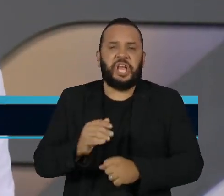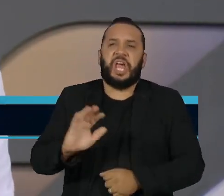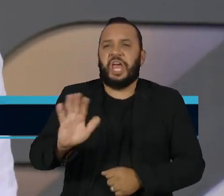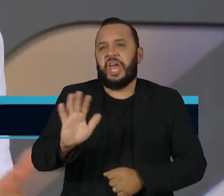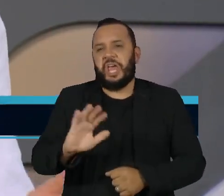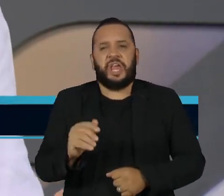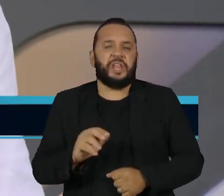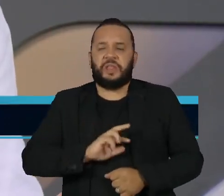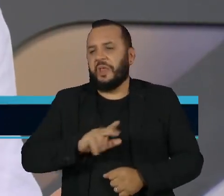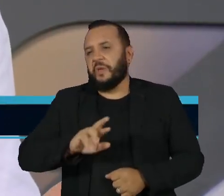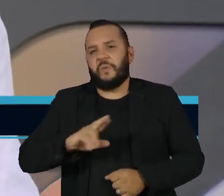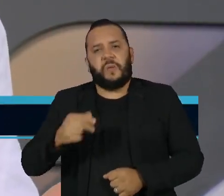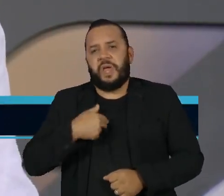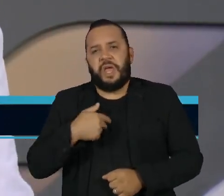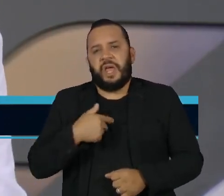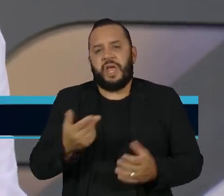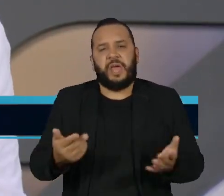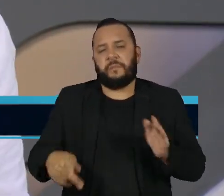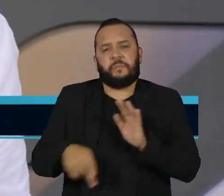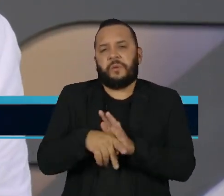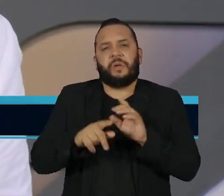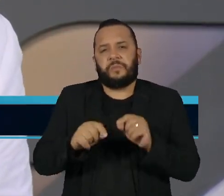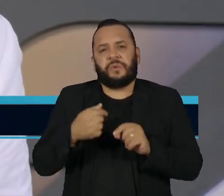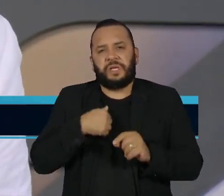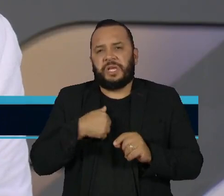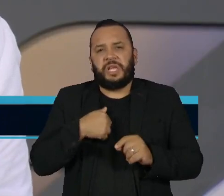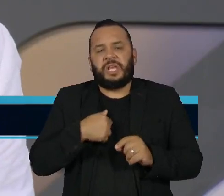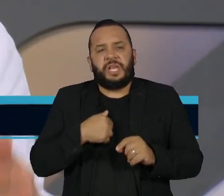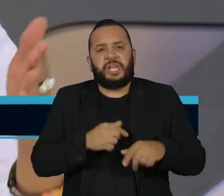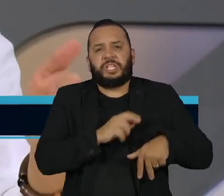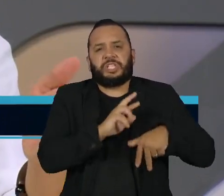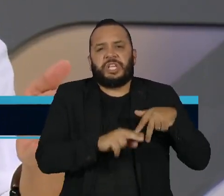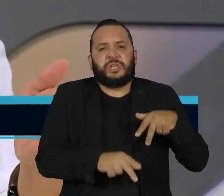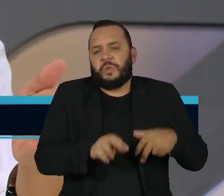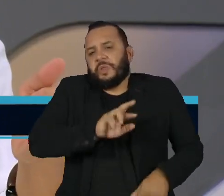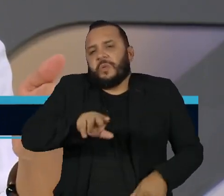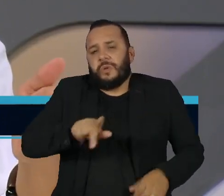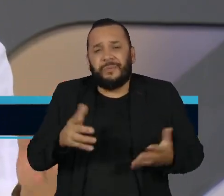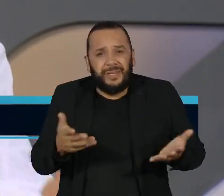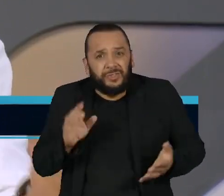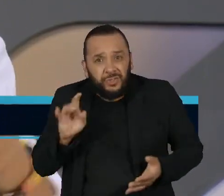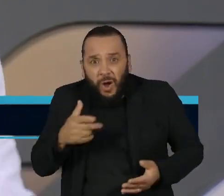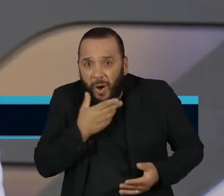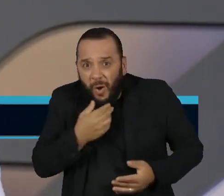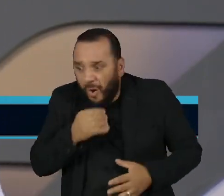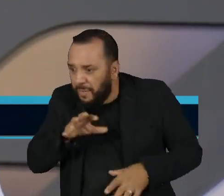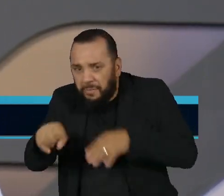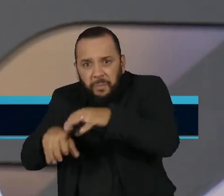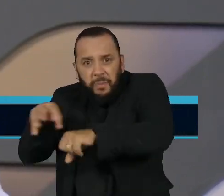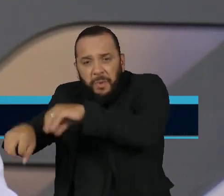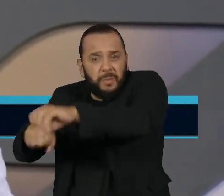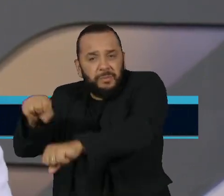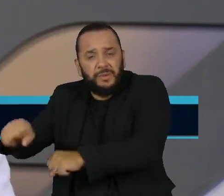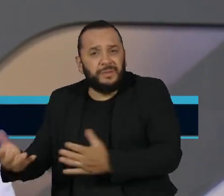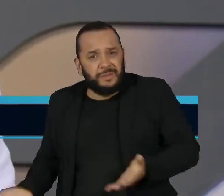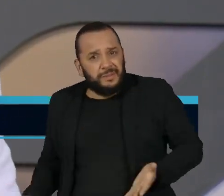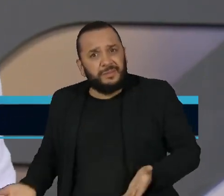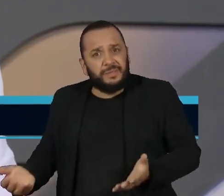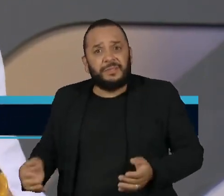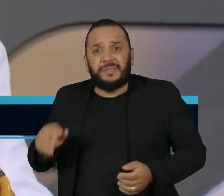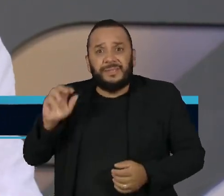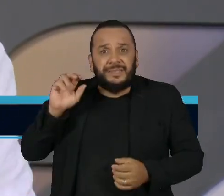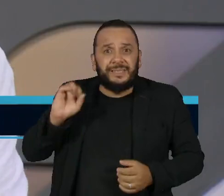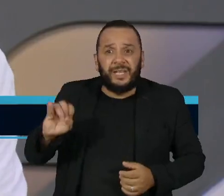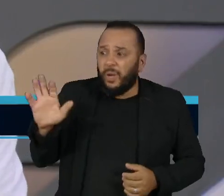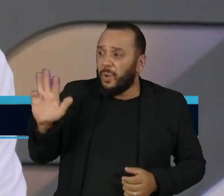questão identitária. Mas essa é uma questão identitária, porque só homens podem ser, ocupar esses lugares. Se o presidente da República só pode